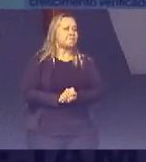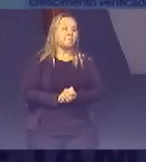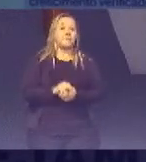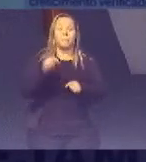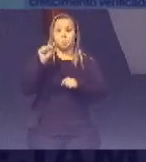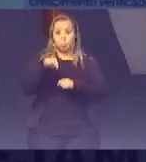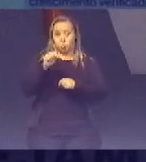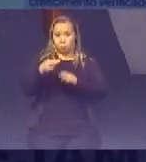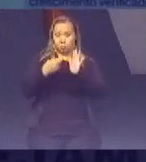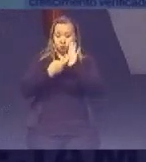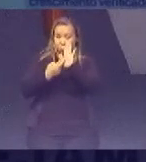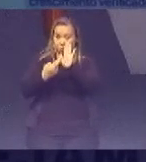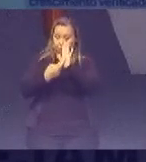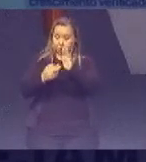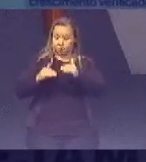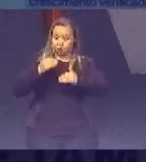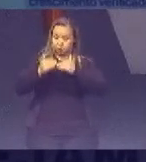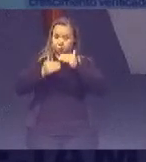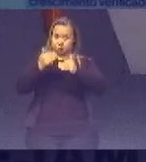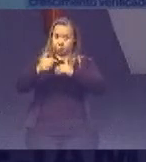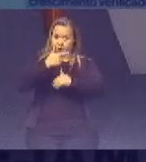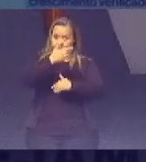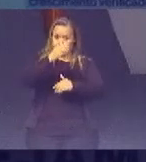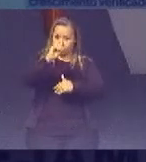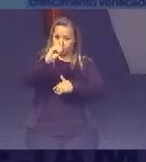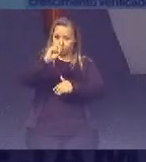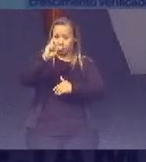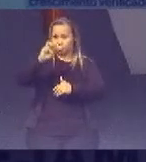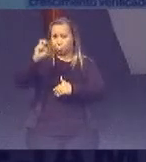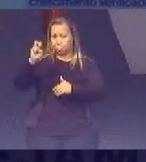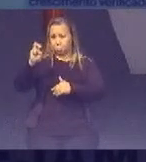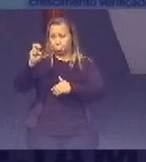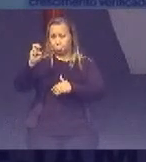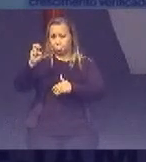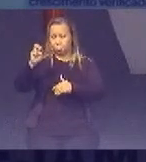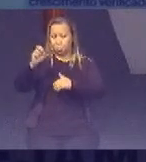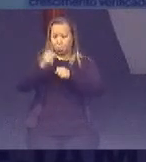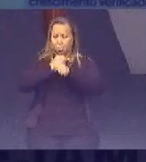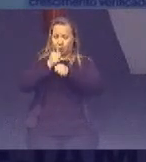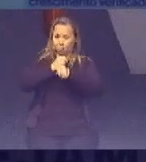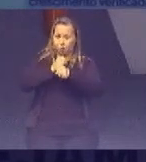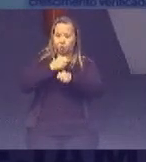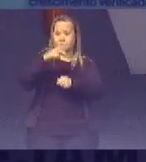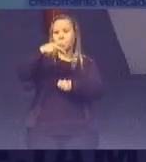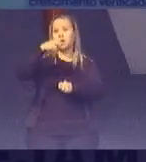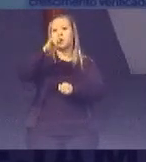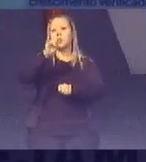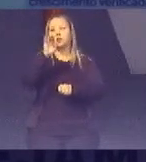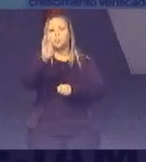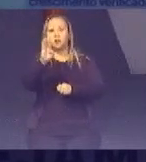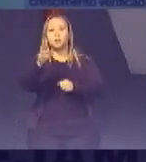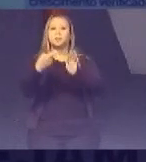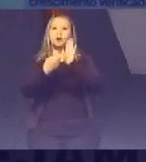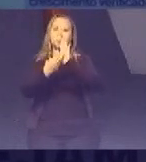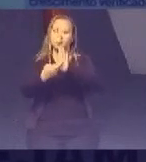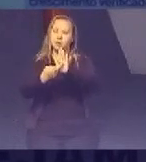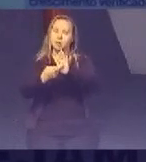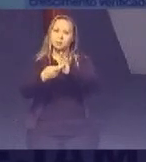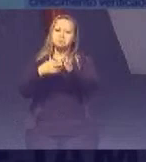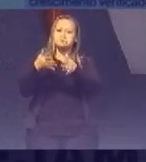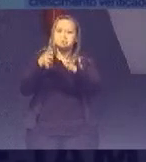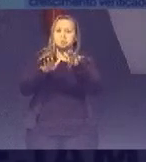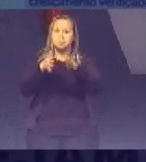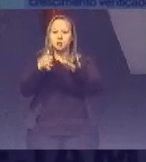Representa Um crescimento de 2055 ao ano Para o PIB per capita Representa também A média do crescimento